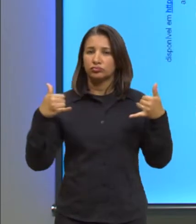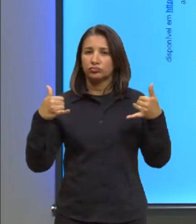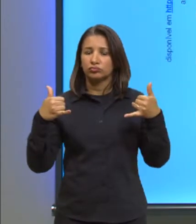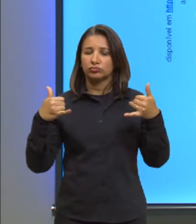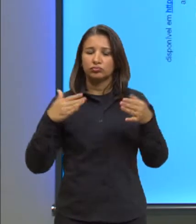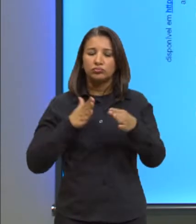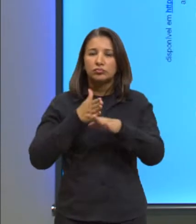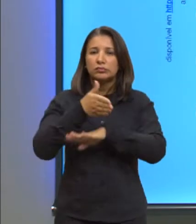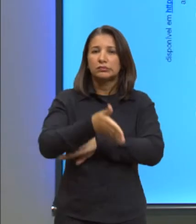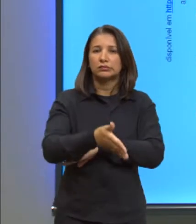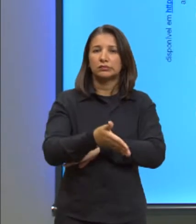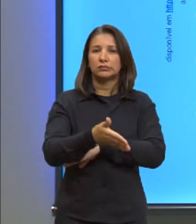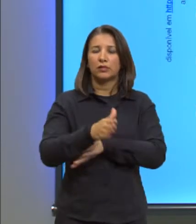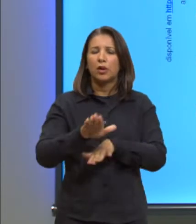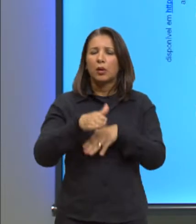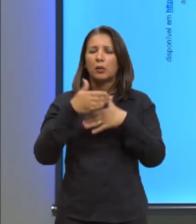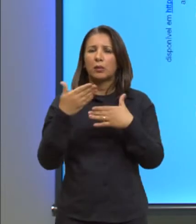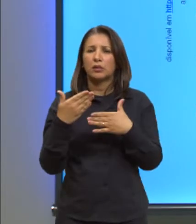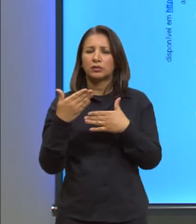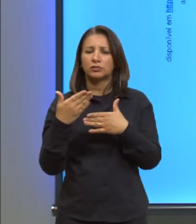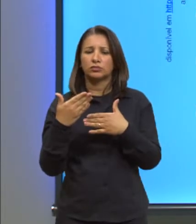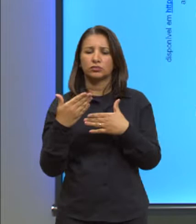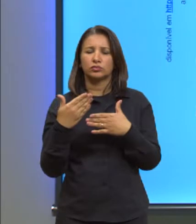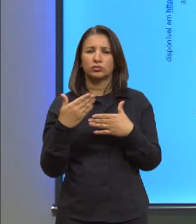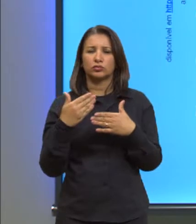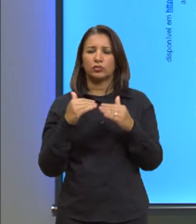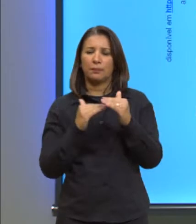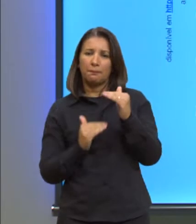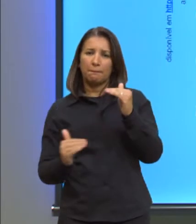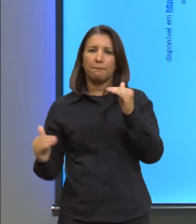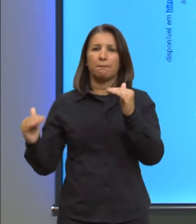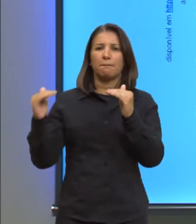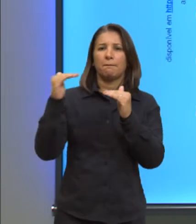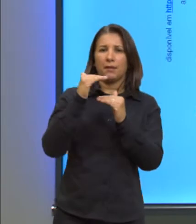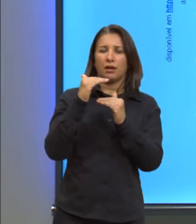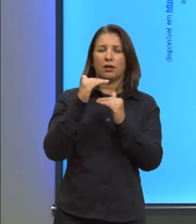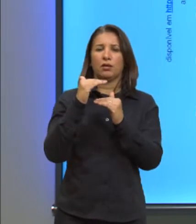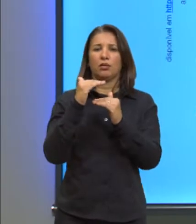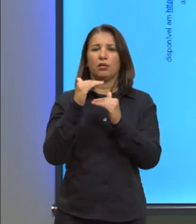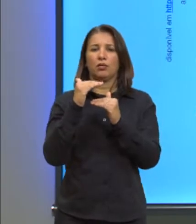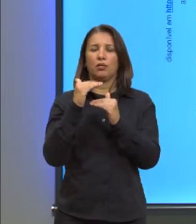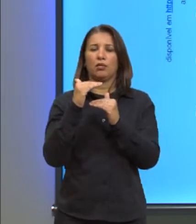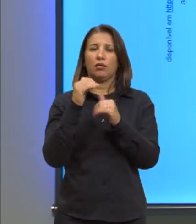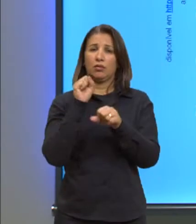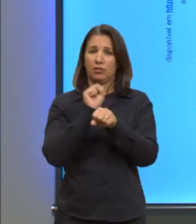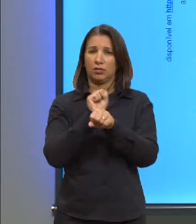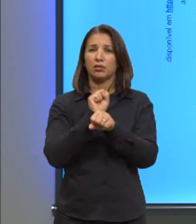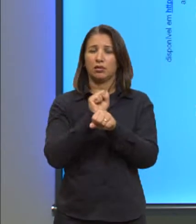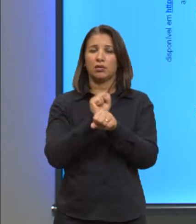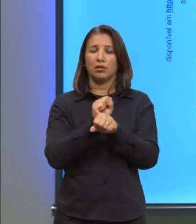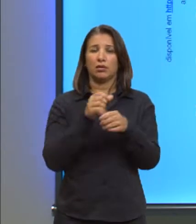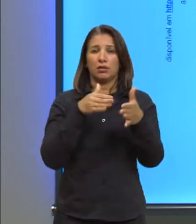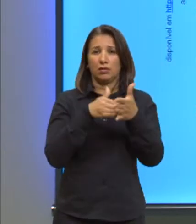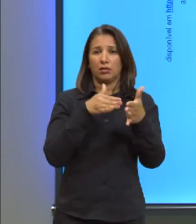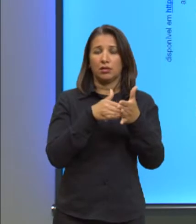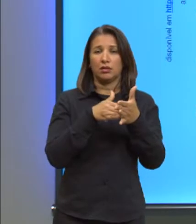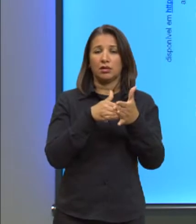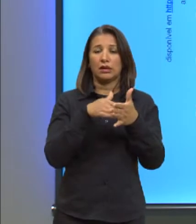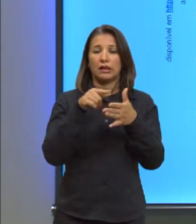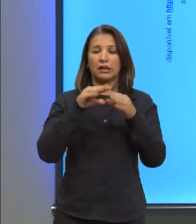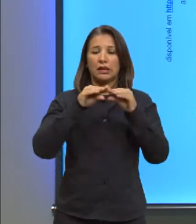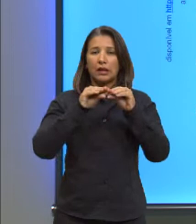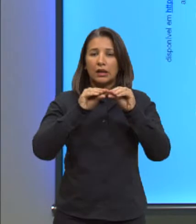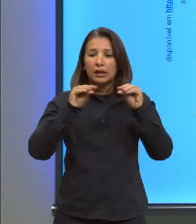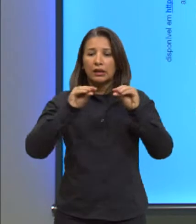Quando, da passagem de uma corrente superior à estipulada, a corrente limite, a lâmina se